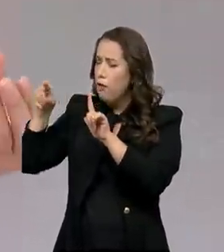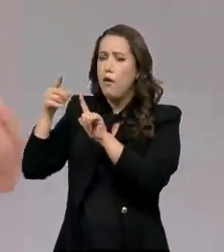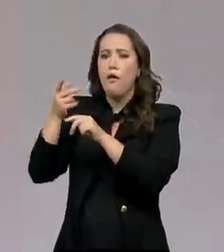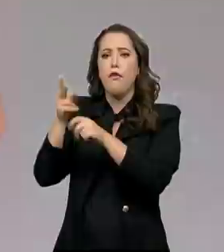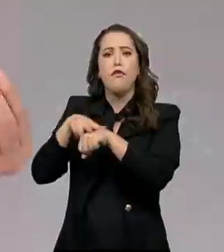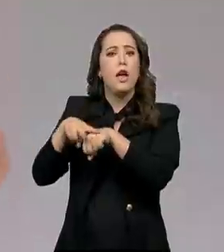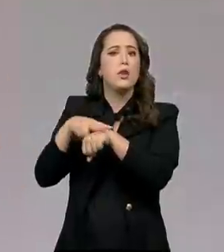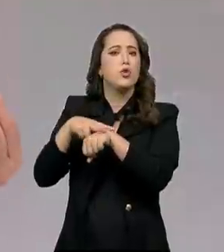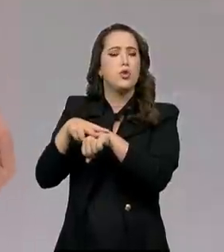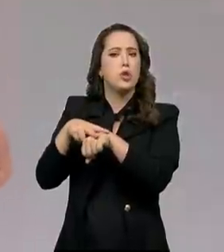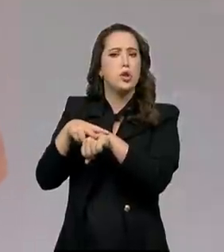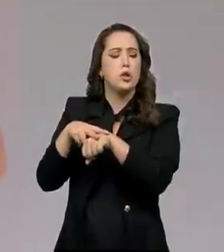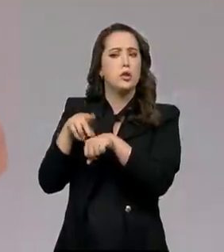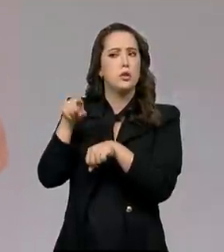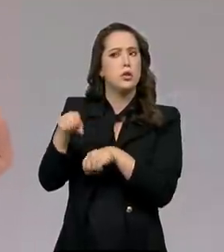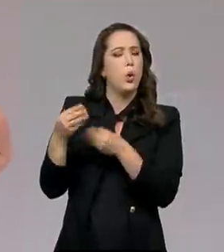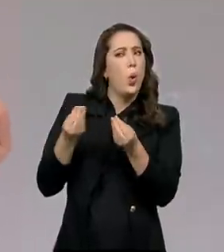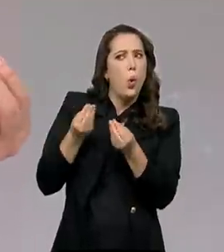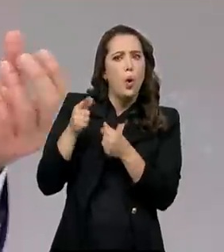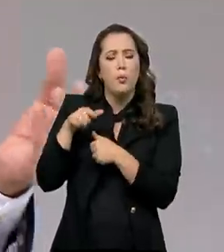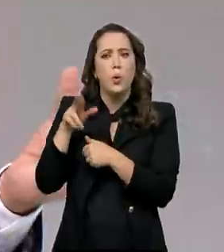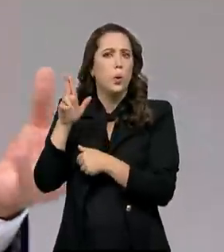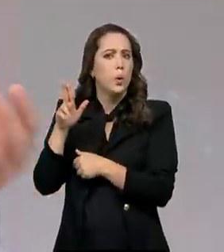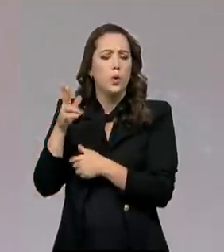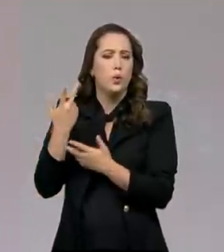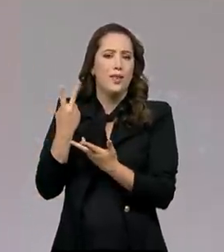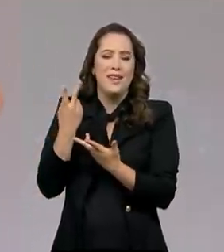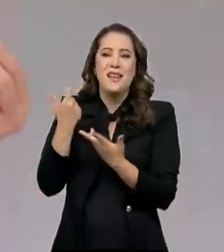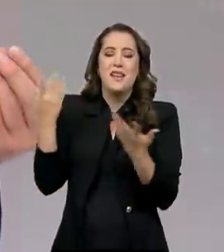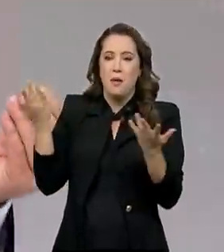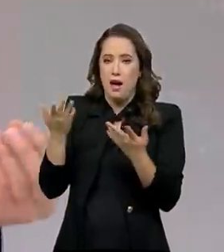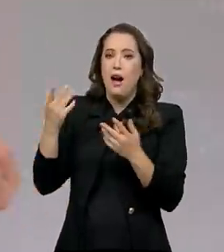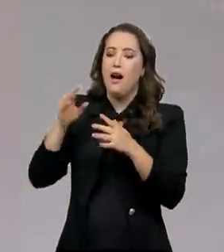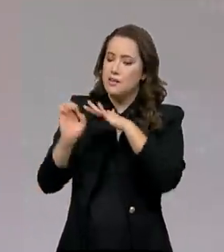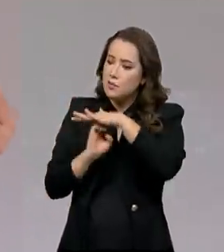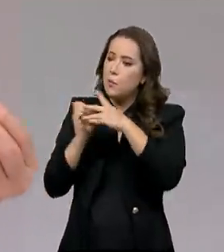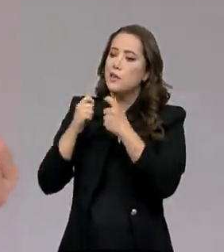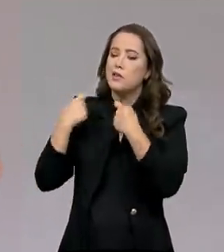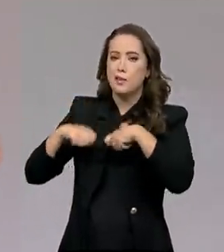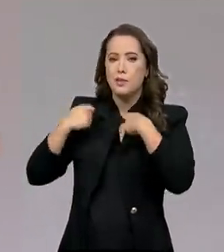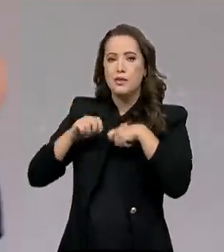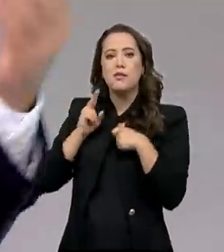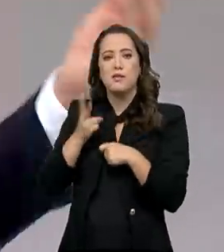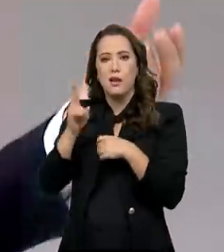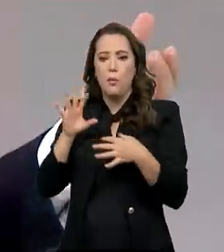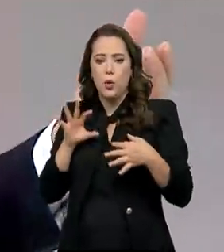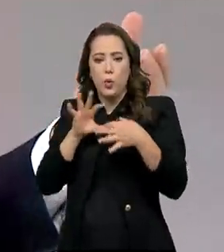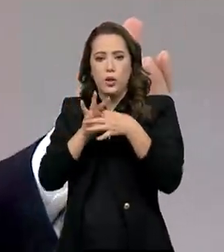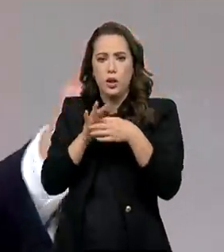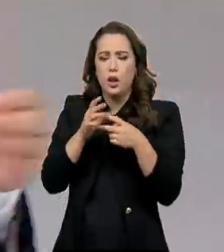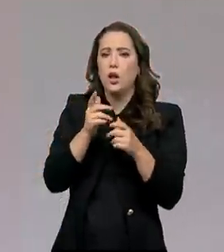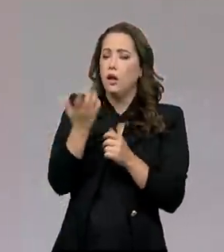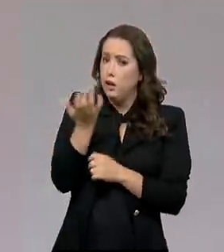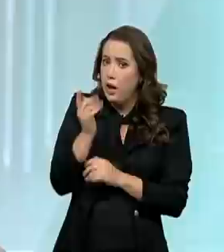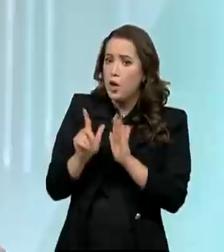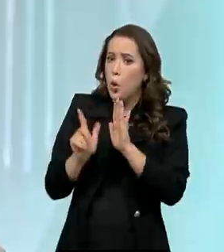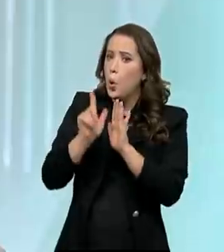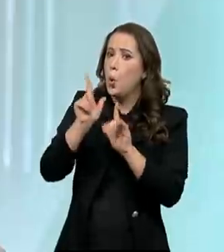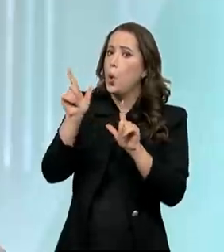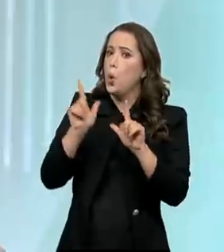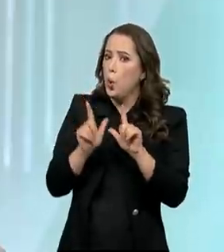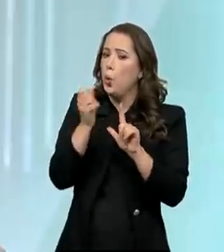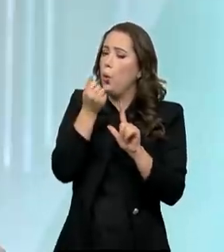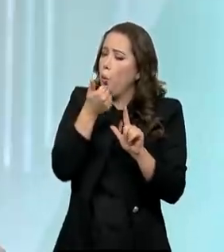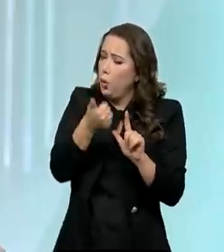verde é uma coisa inevitável no mundo. Ou seja, as empresas, elas tendem cada vez mais associar a busca do lucro, que é um princípio do